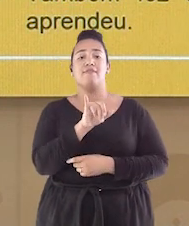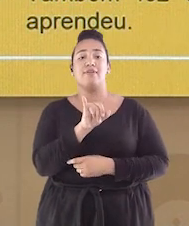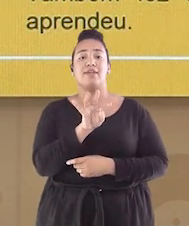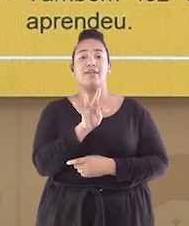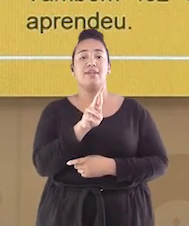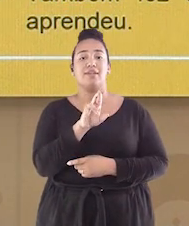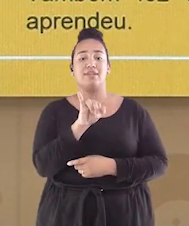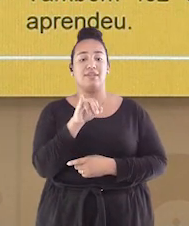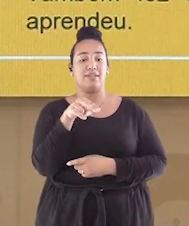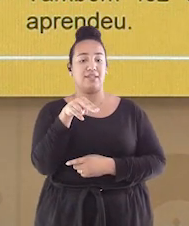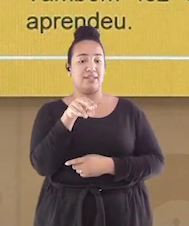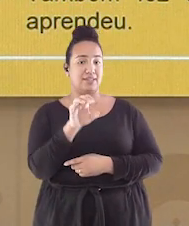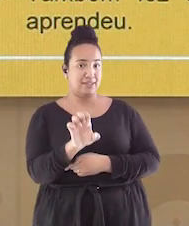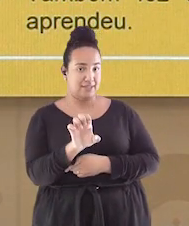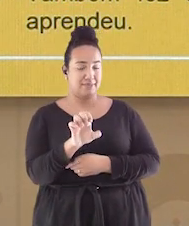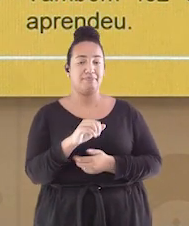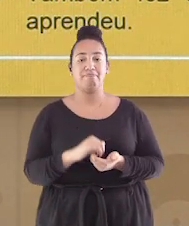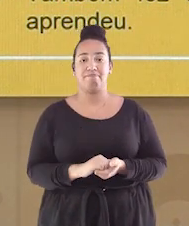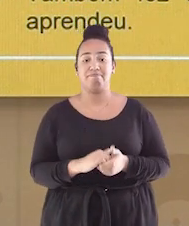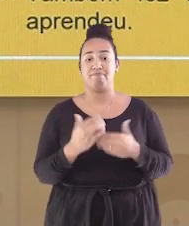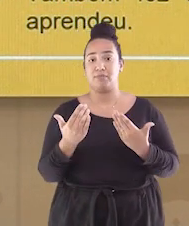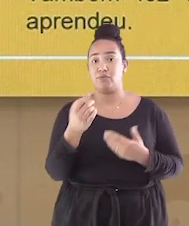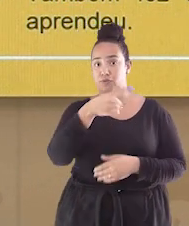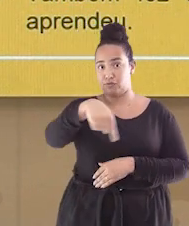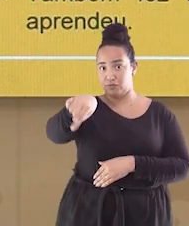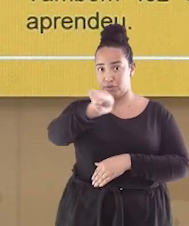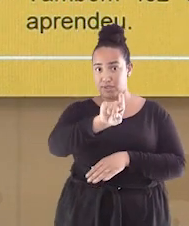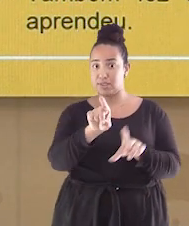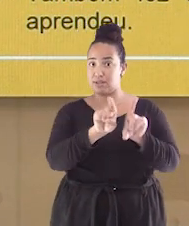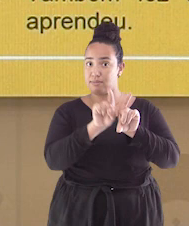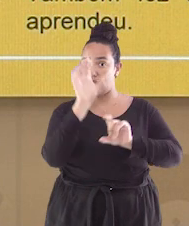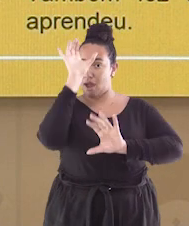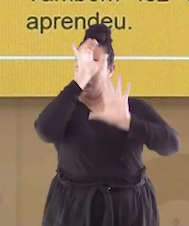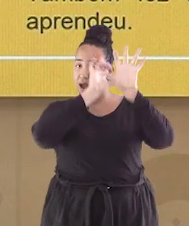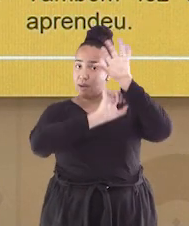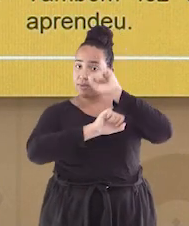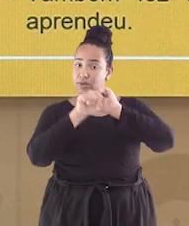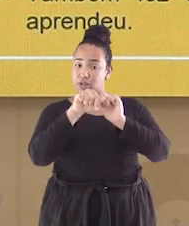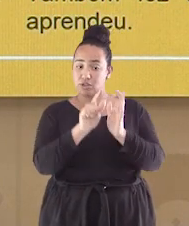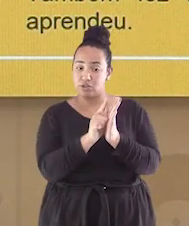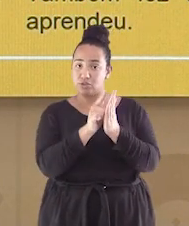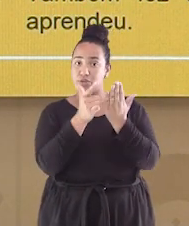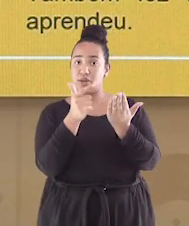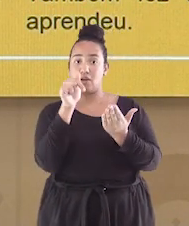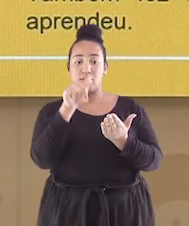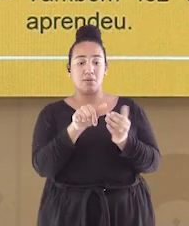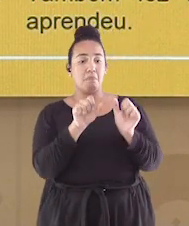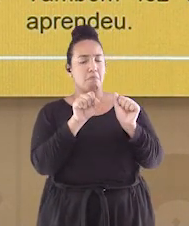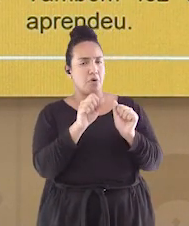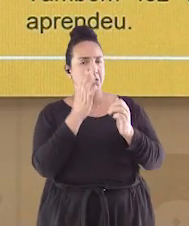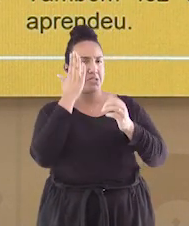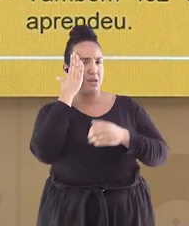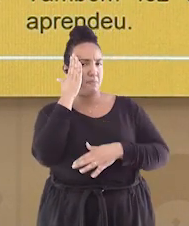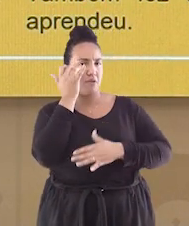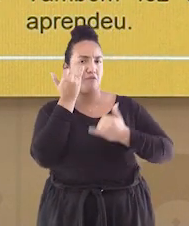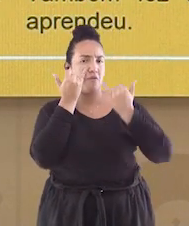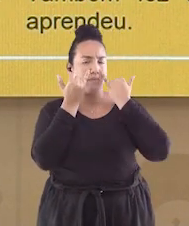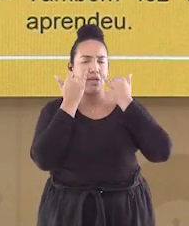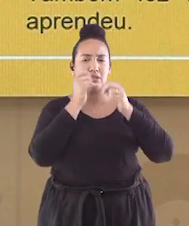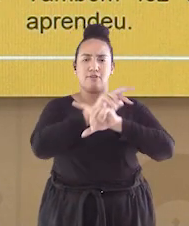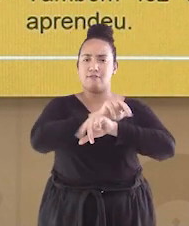Você viu que a partir do jornal você pode se atualizar e participar de diferentes atividades.